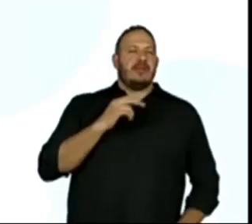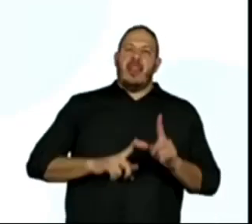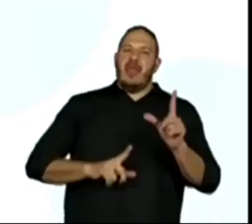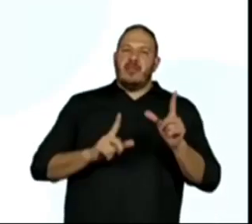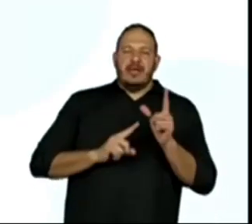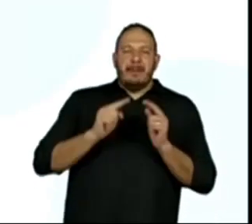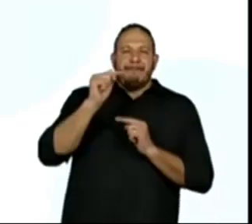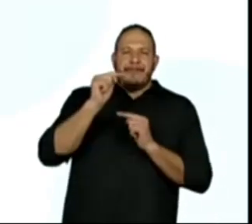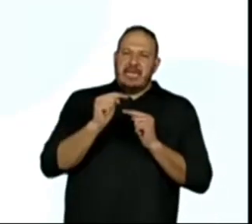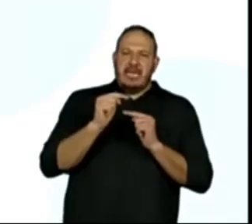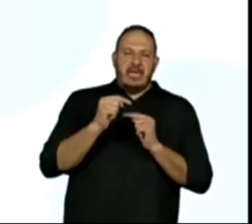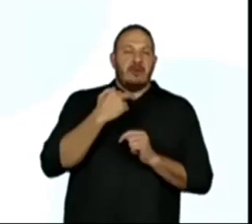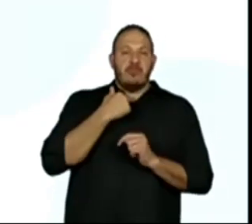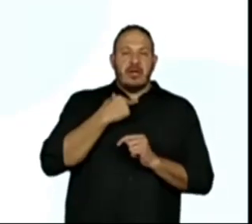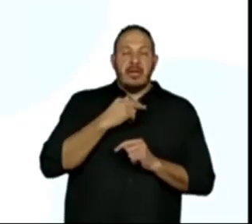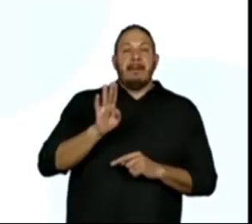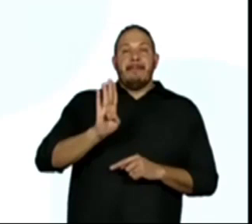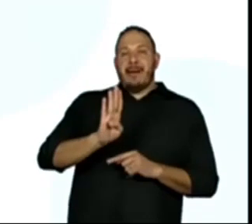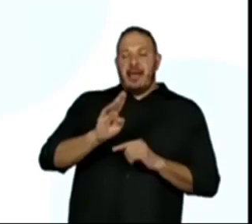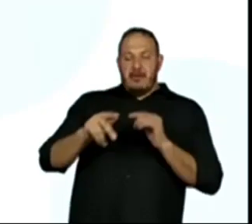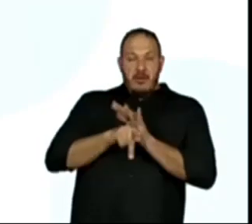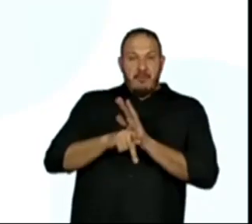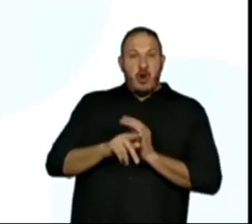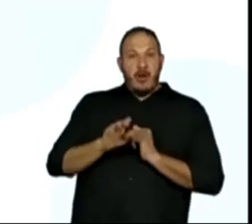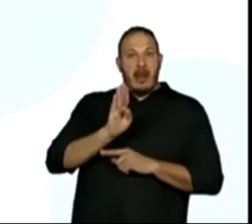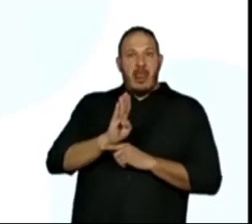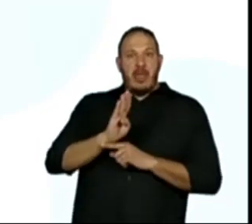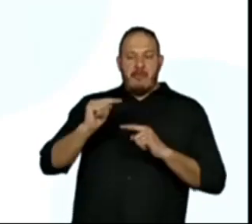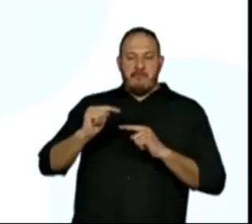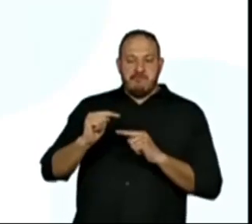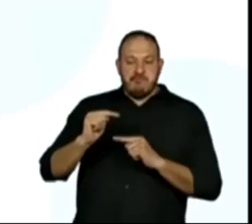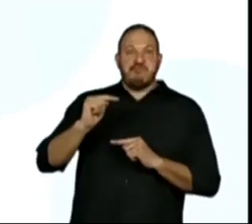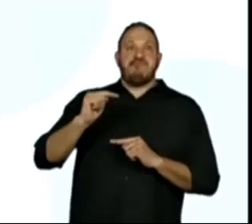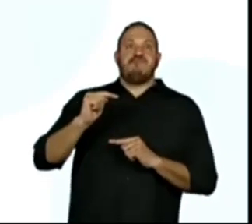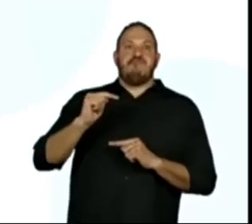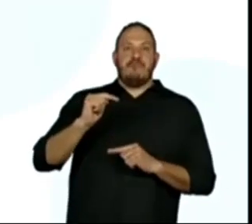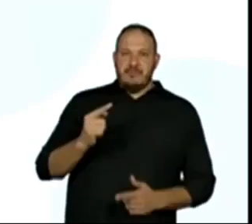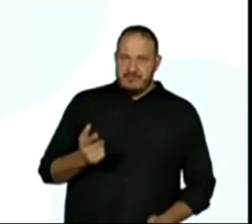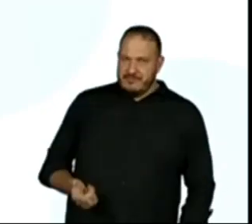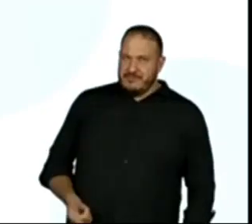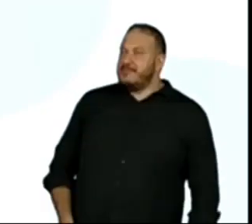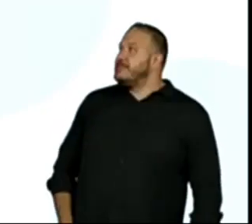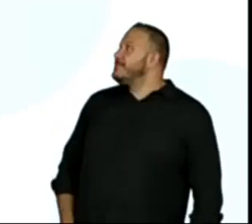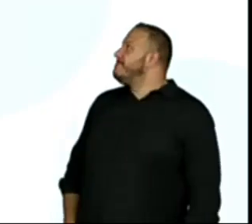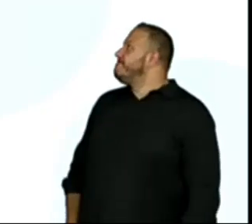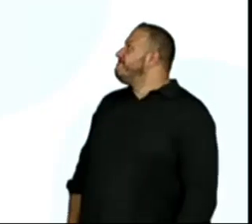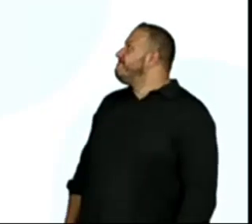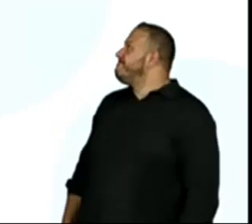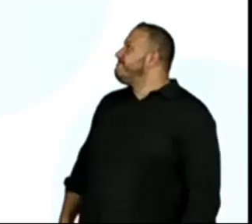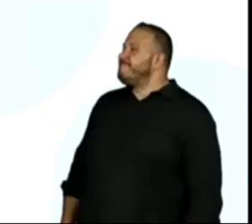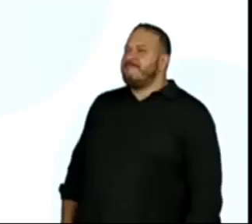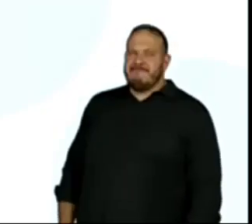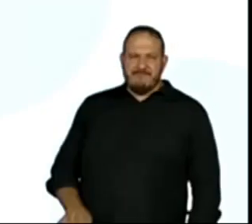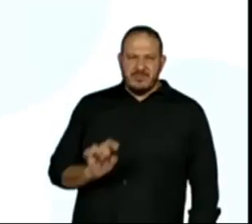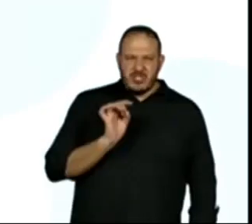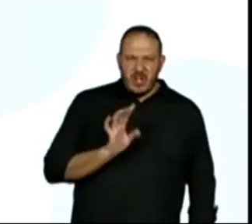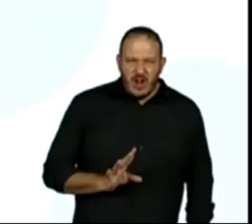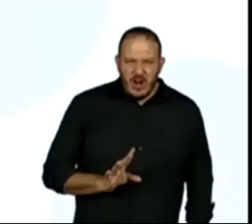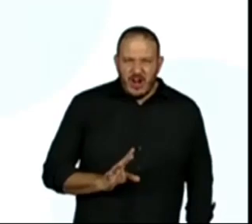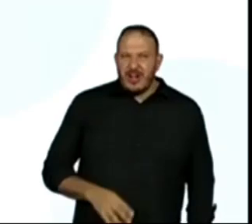minúscula porque é um substantivo próprio. Eu tenho que pôr letra maiúscula. Só isso?